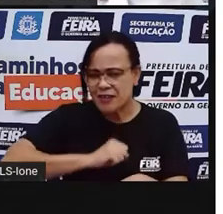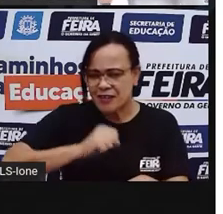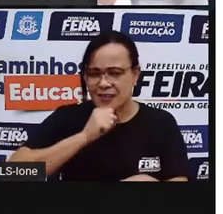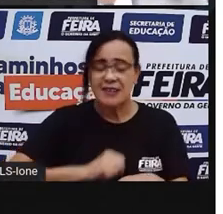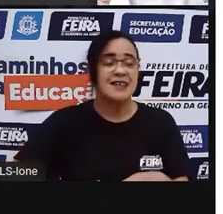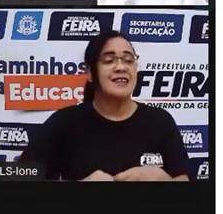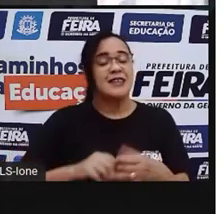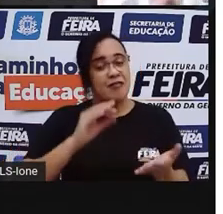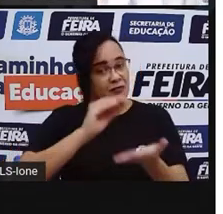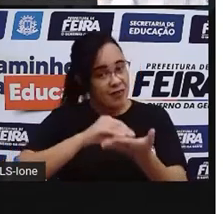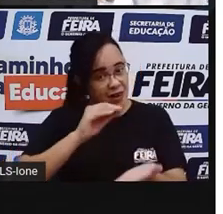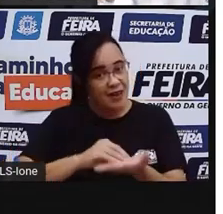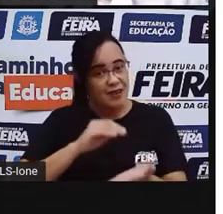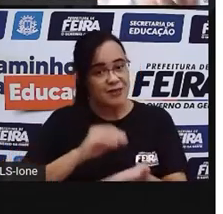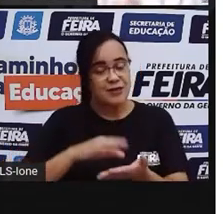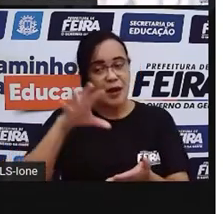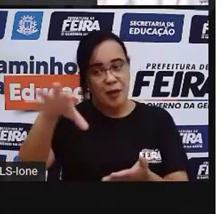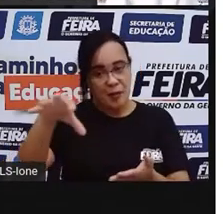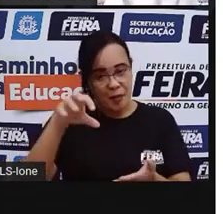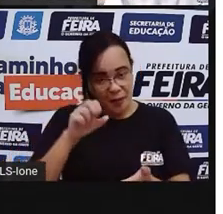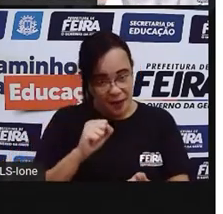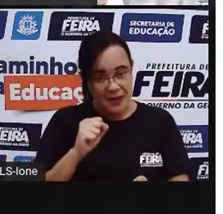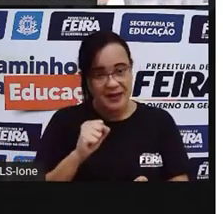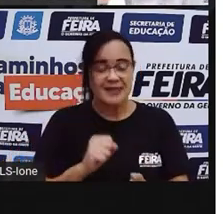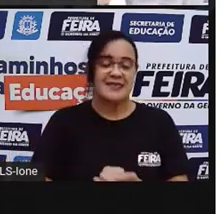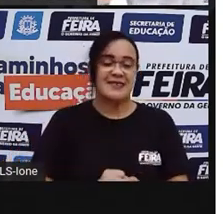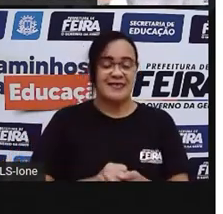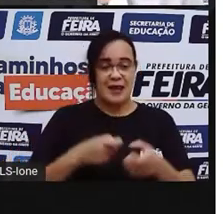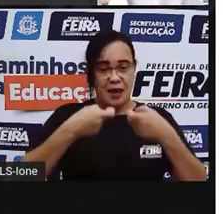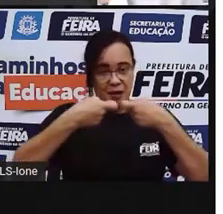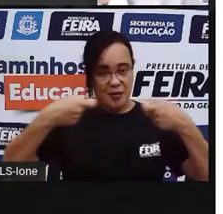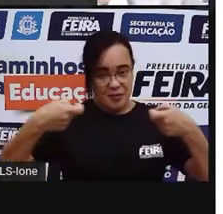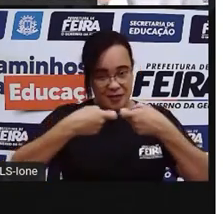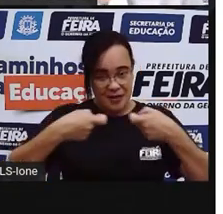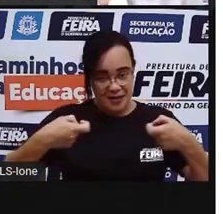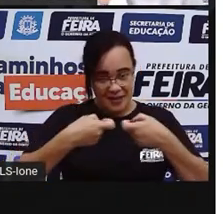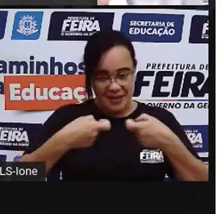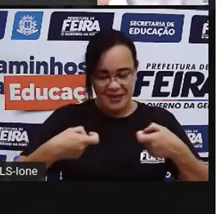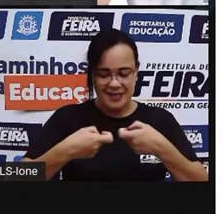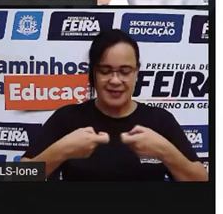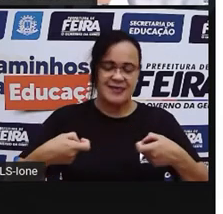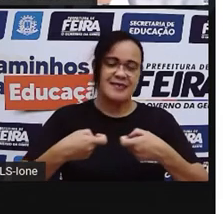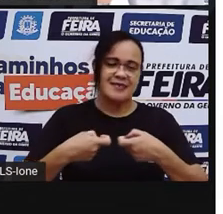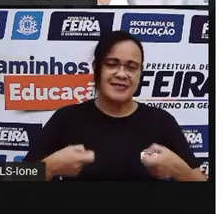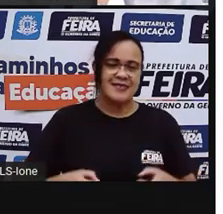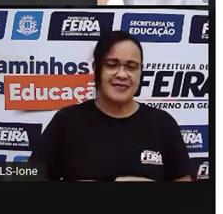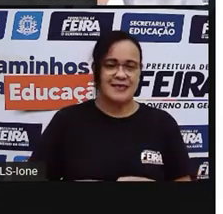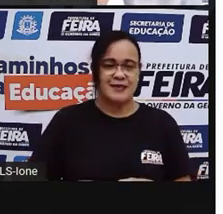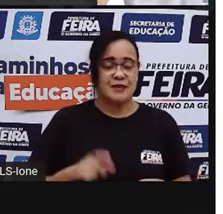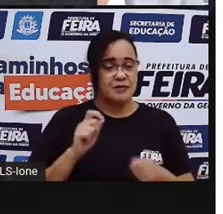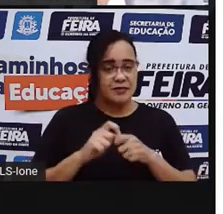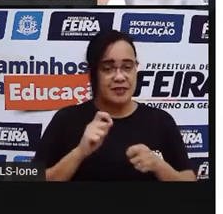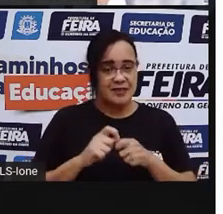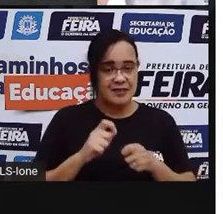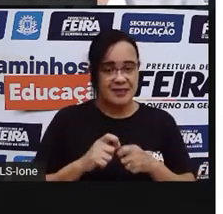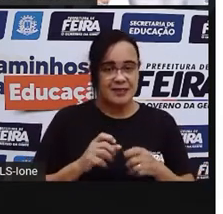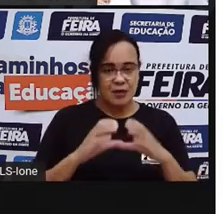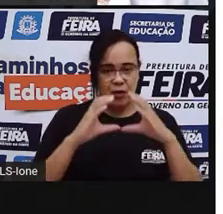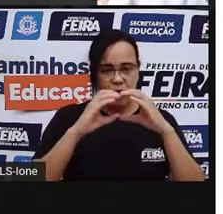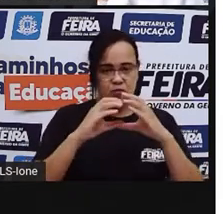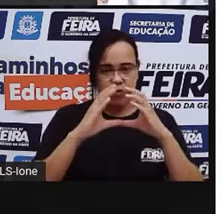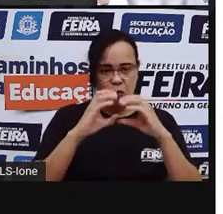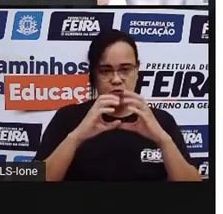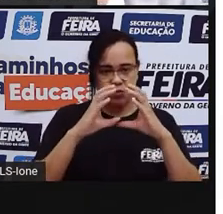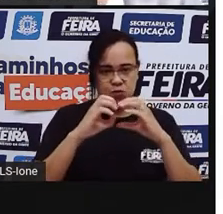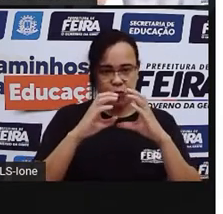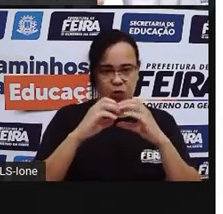sem o par dela, já pega pra fazer a sua bola de meia. Tá certo? Então, vamos lá. Se você